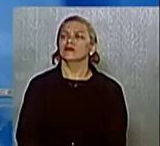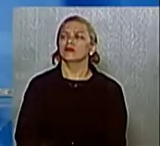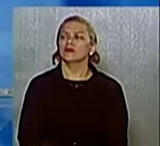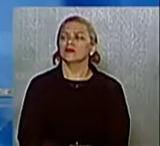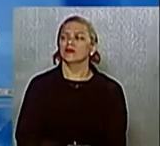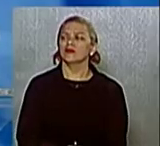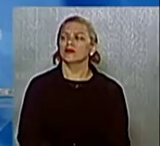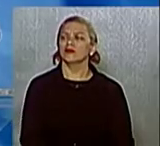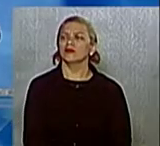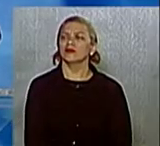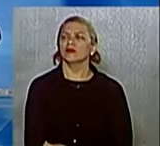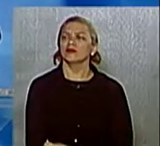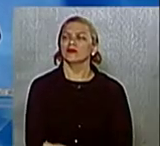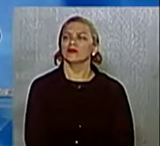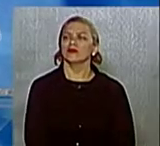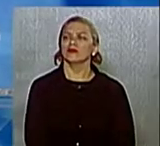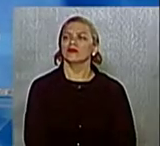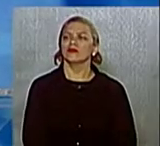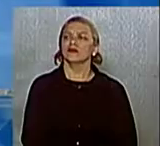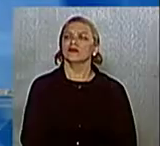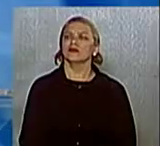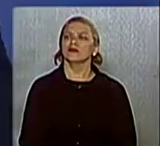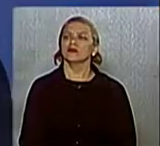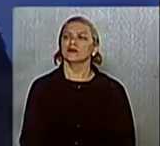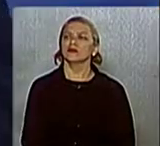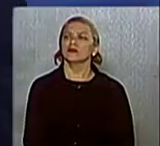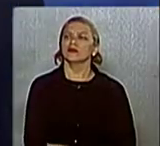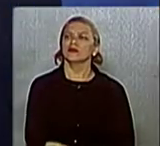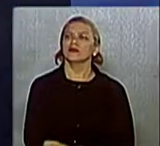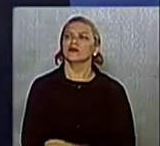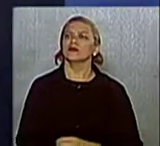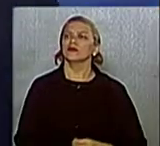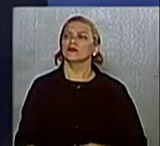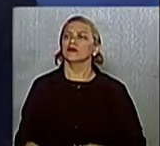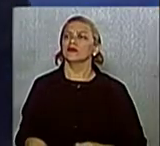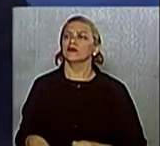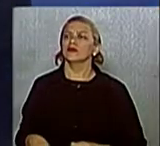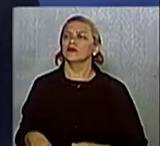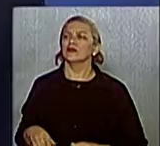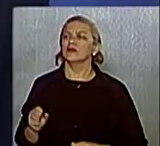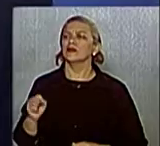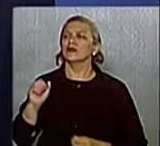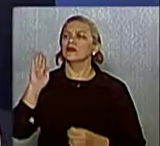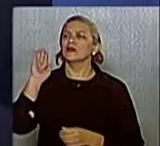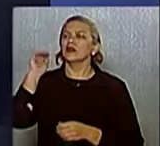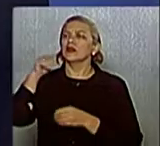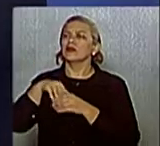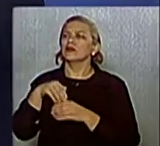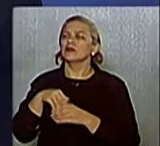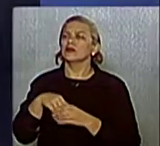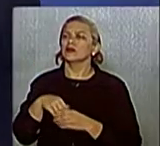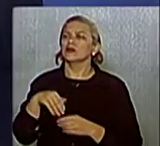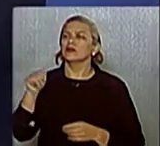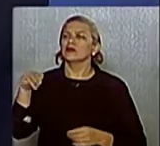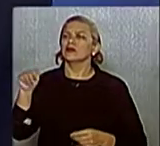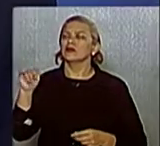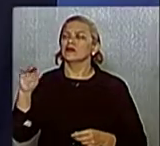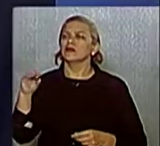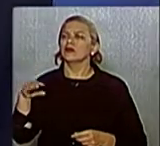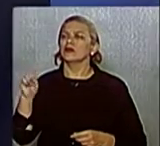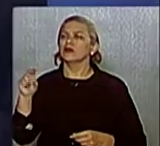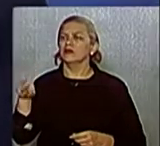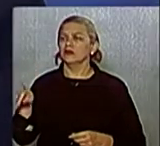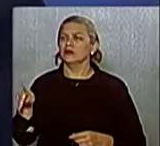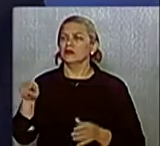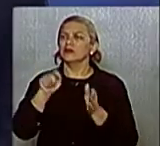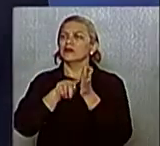para a resposta do candidato Argos Ranieri. Ao candidato Marcos da Vox, eu agradeço a pergunta, porque é uma pergunta muito